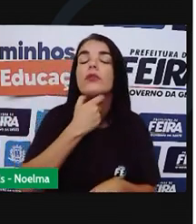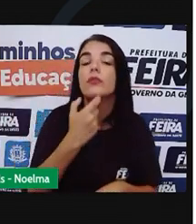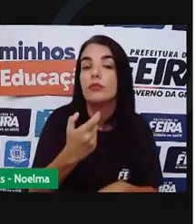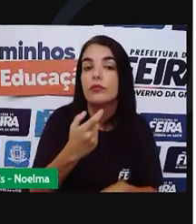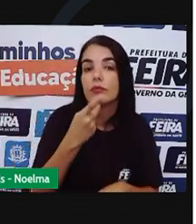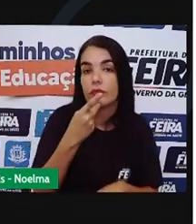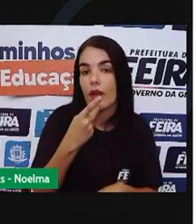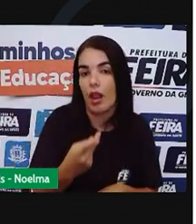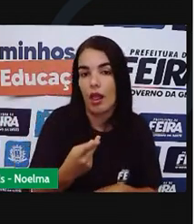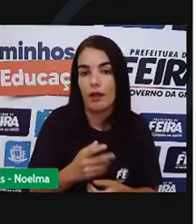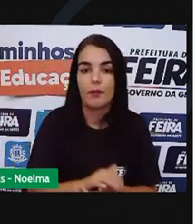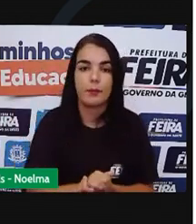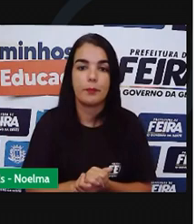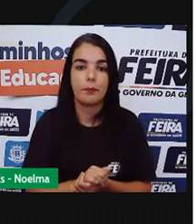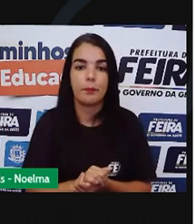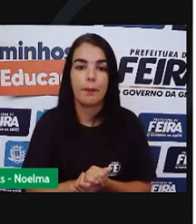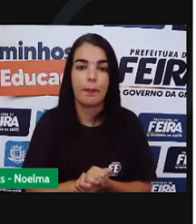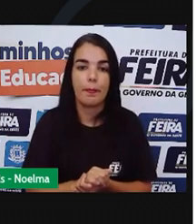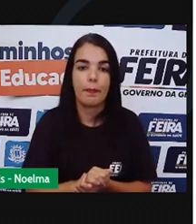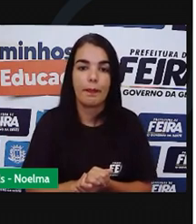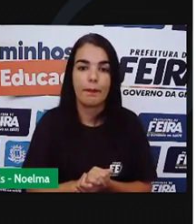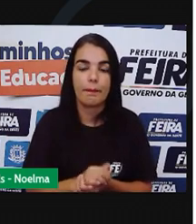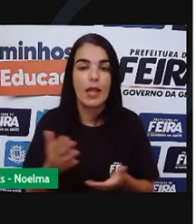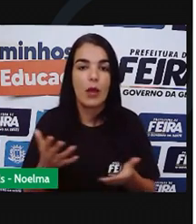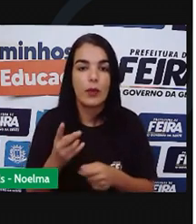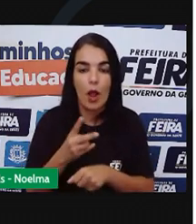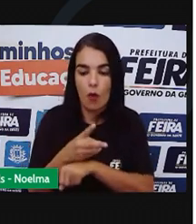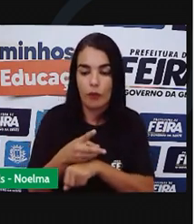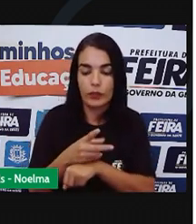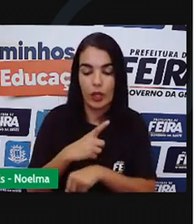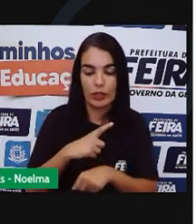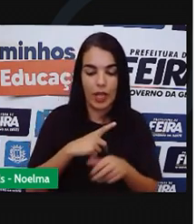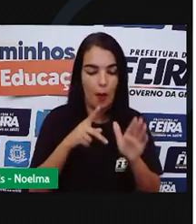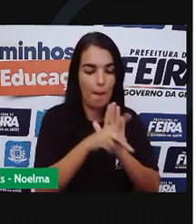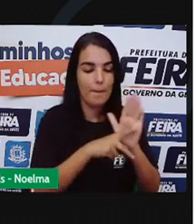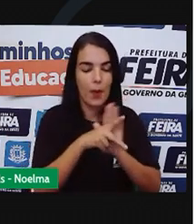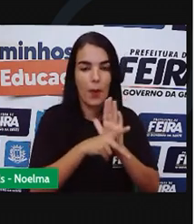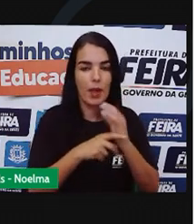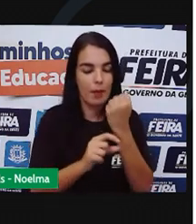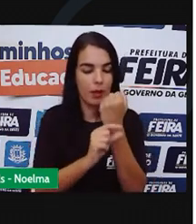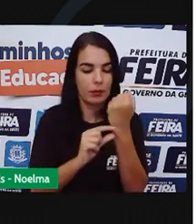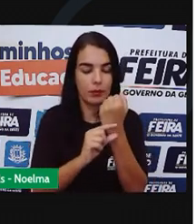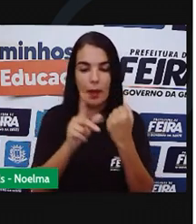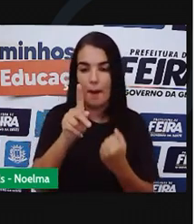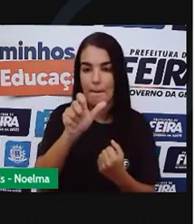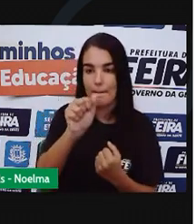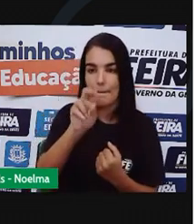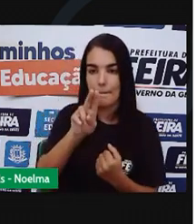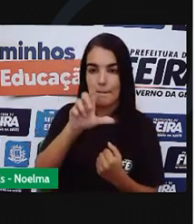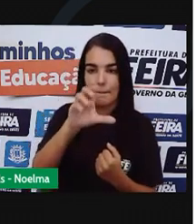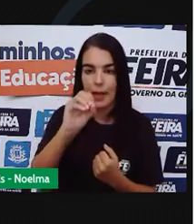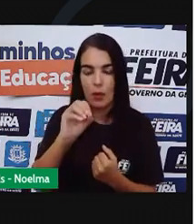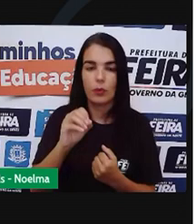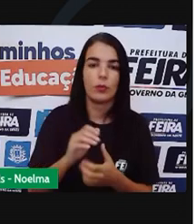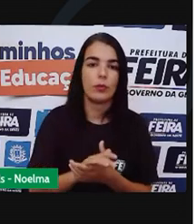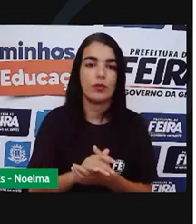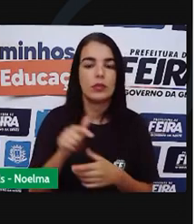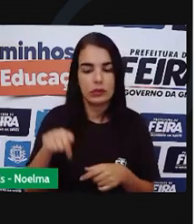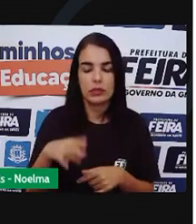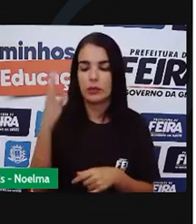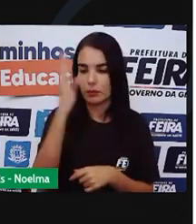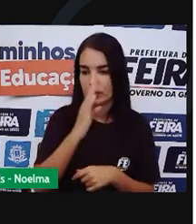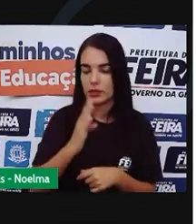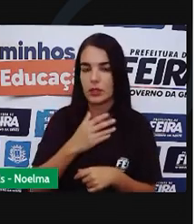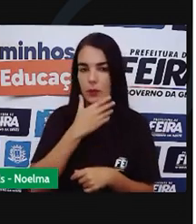pronunciar Para esse vídeo Eu trouxe um poema Do escritor Paulo Leminski Um escritor brasileiro